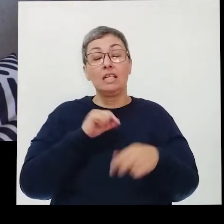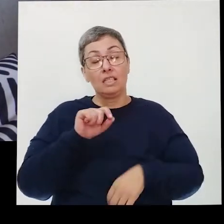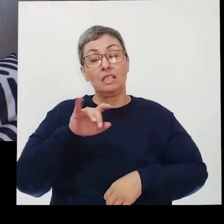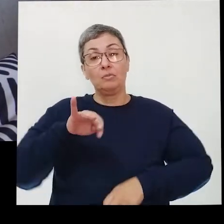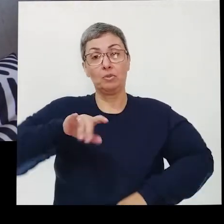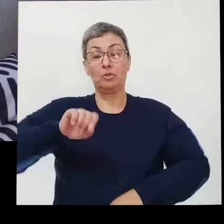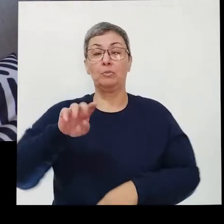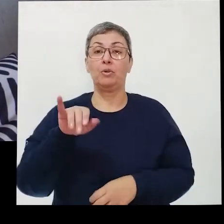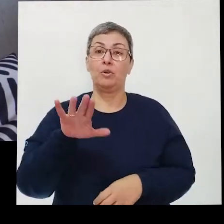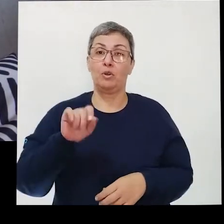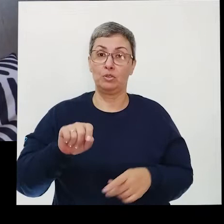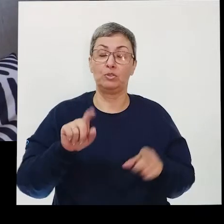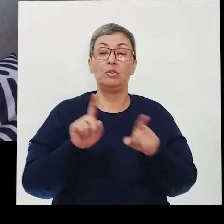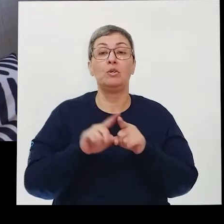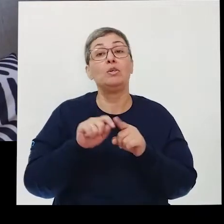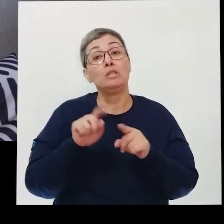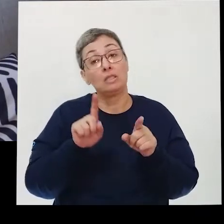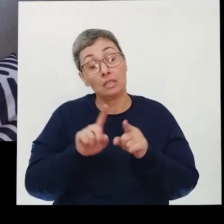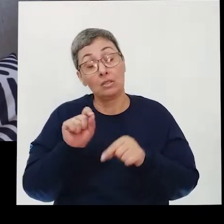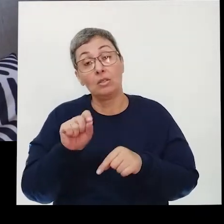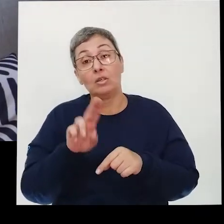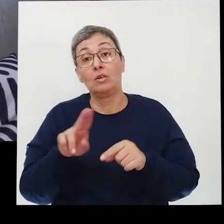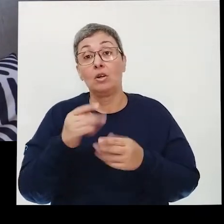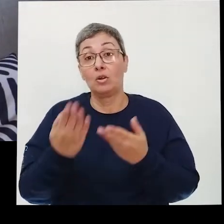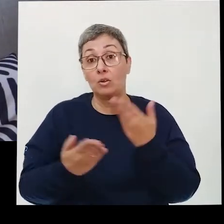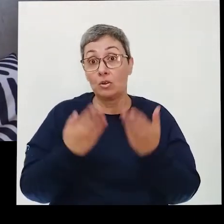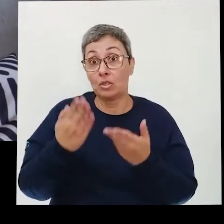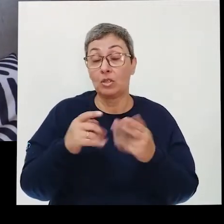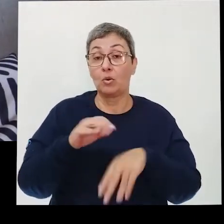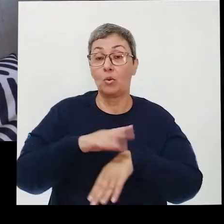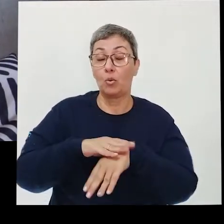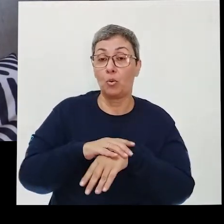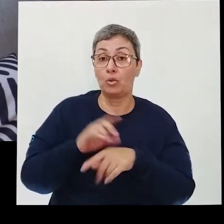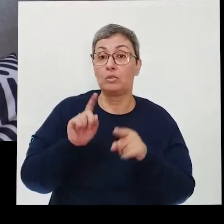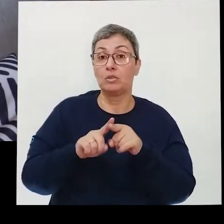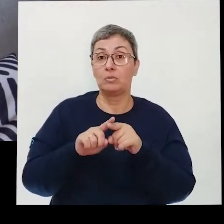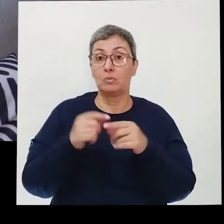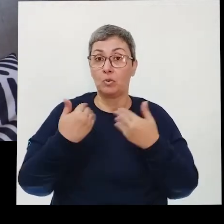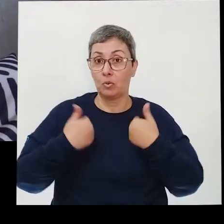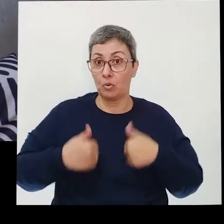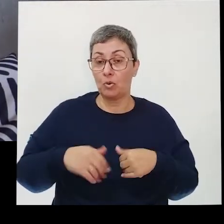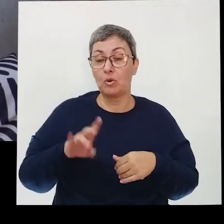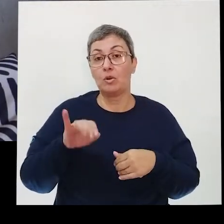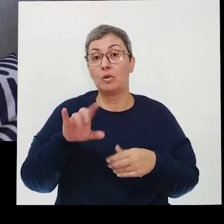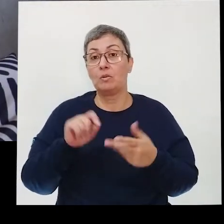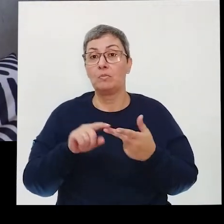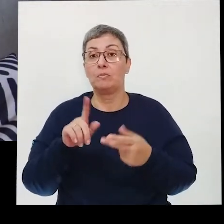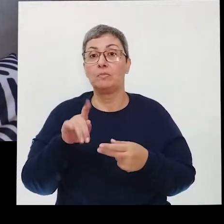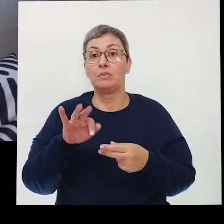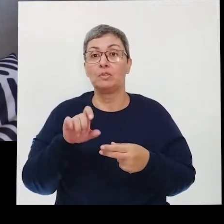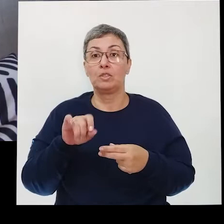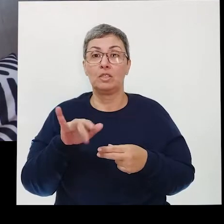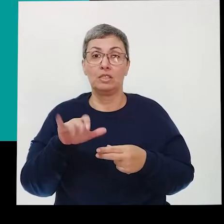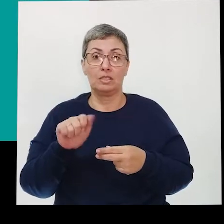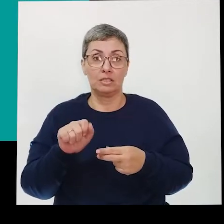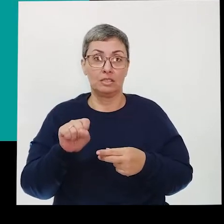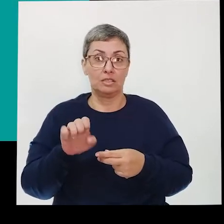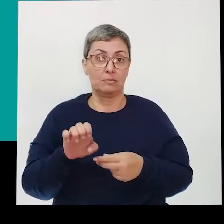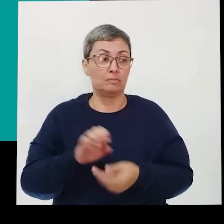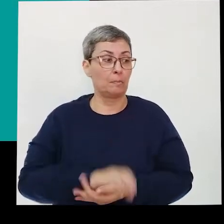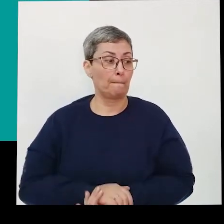imunobiológico para se salvar. Ou então também servem para tratamento de algumas doenças autoimunes, como a psoríase, por exemplo.